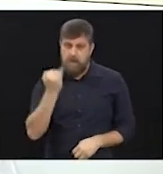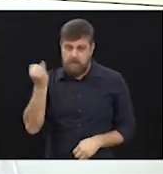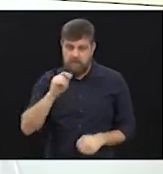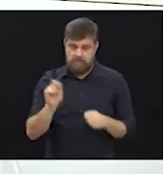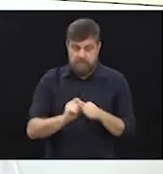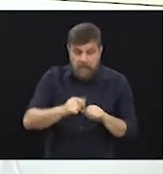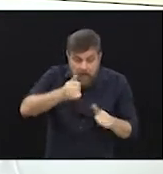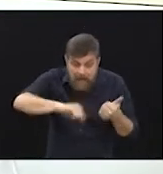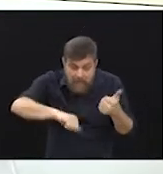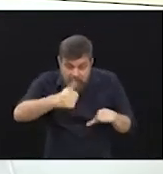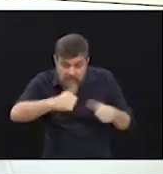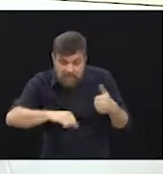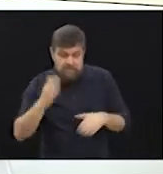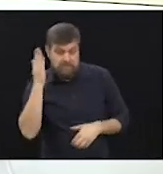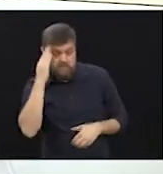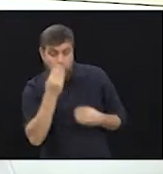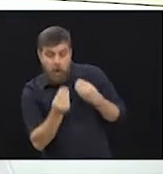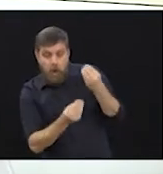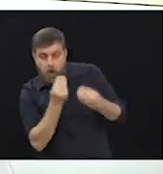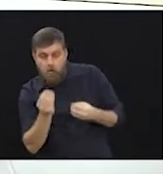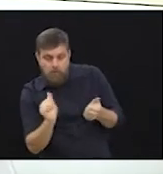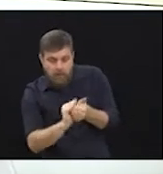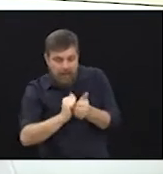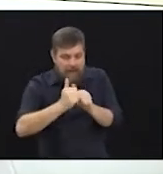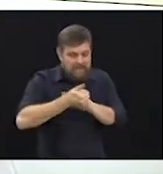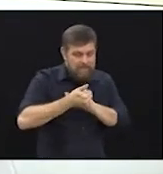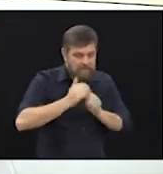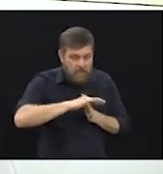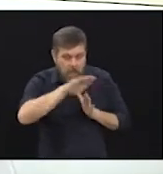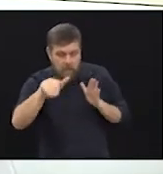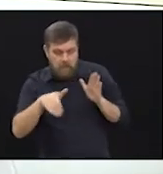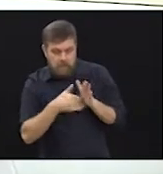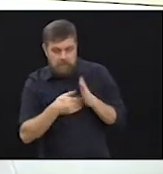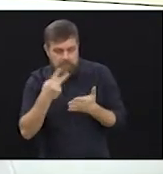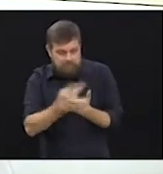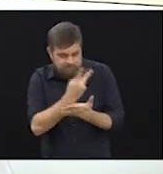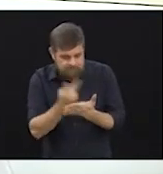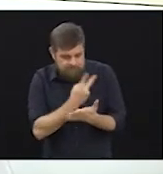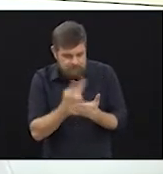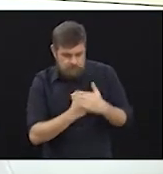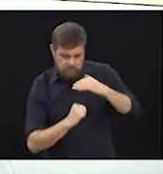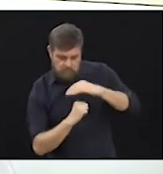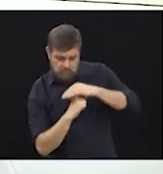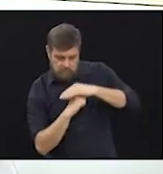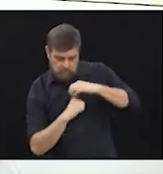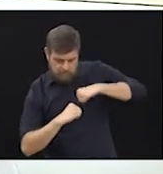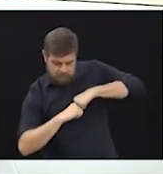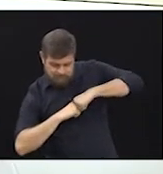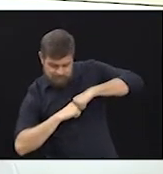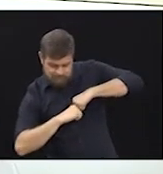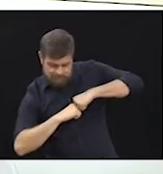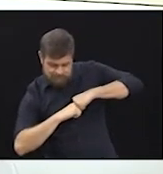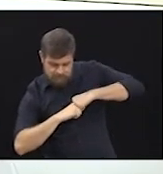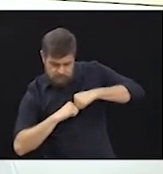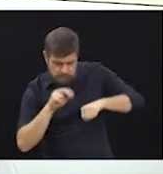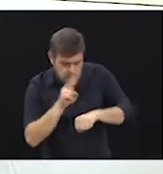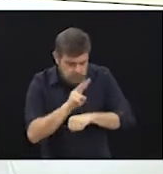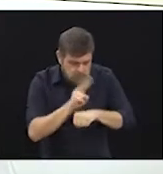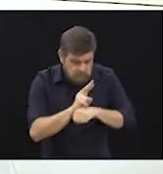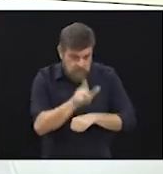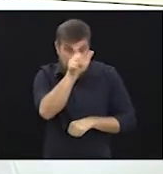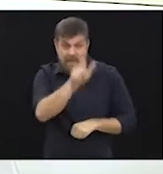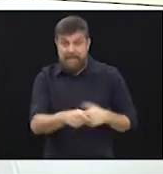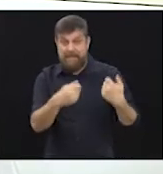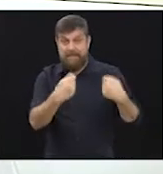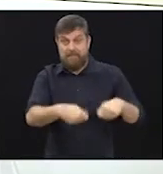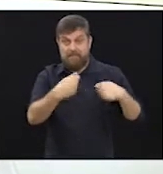faça uma avaliação para corrigir toda e qualquer disfunção que existe ali naquela articulação. Porque ele é